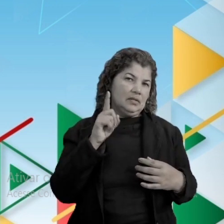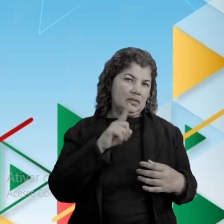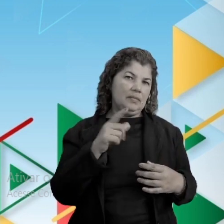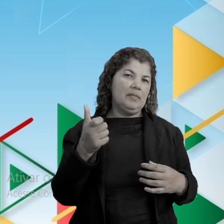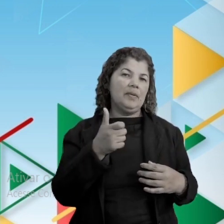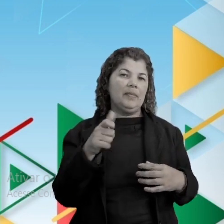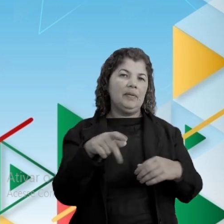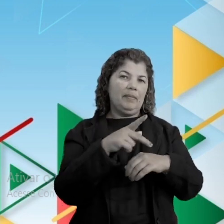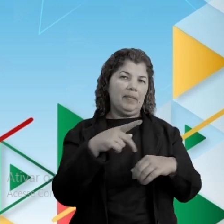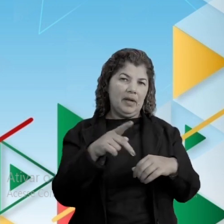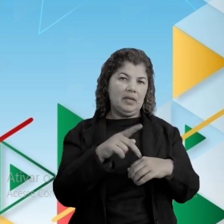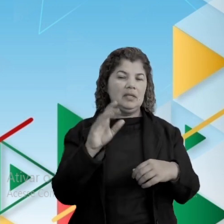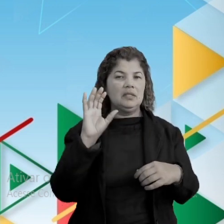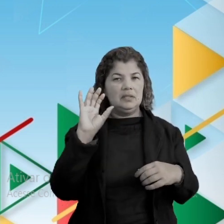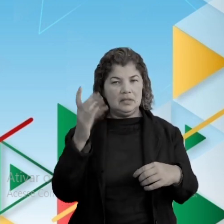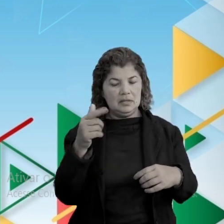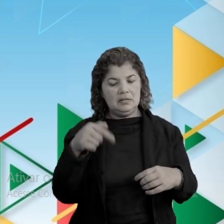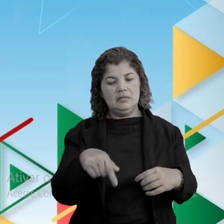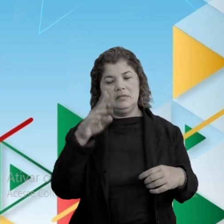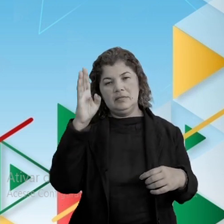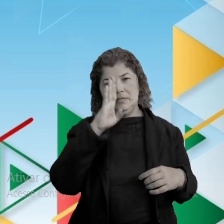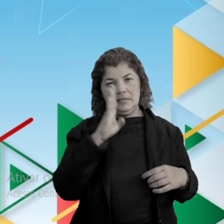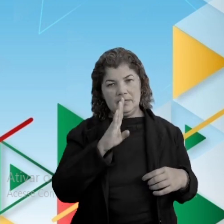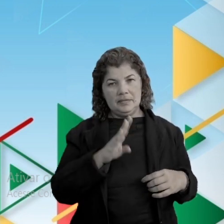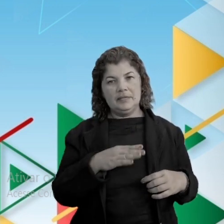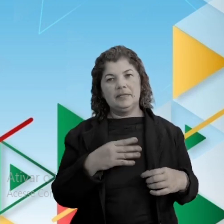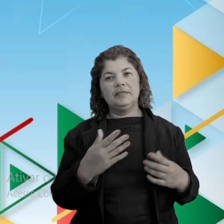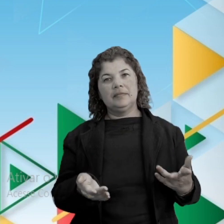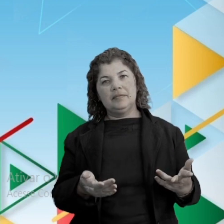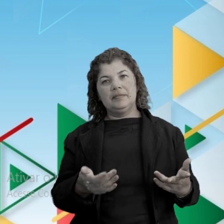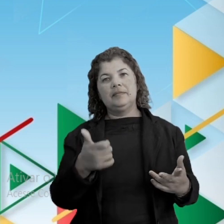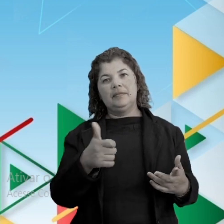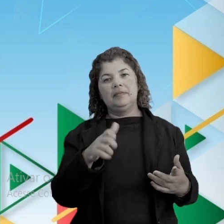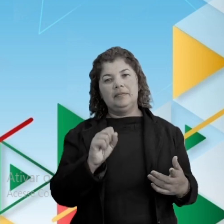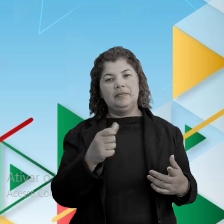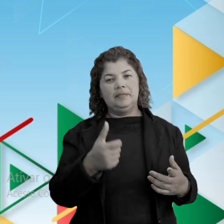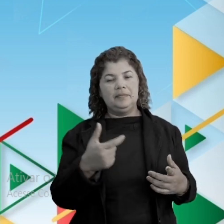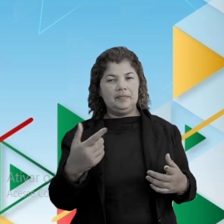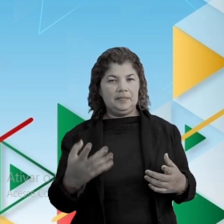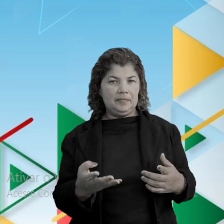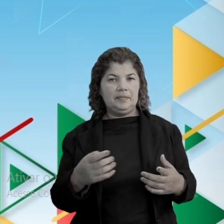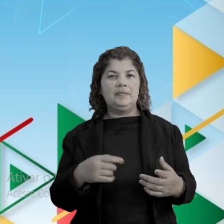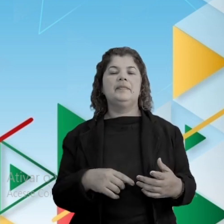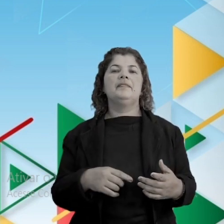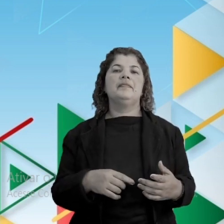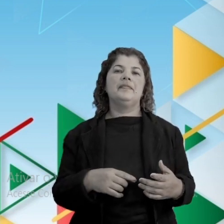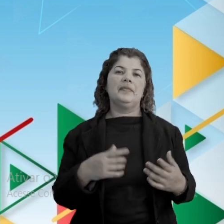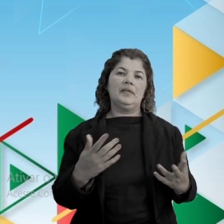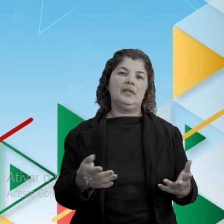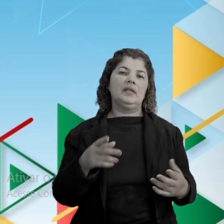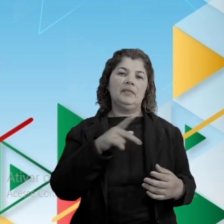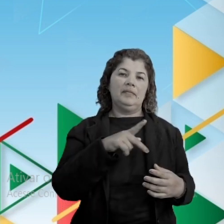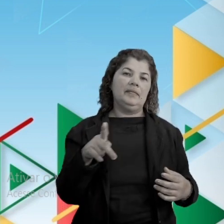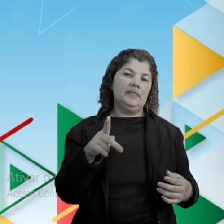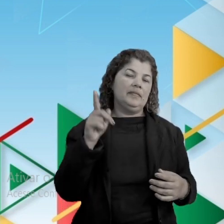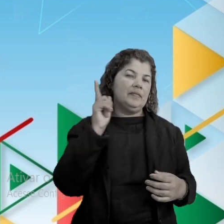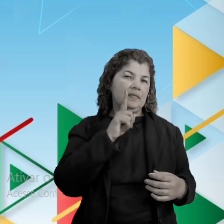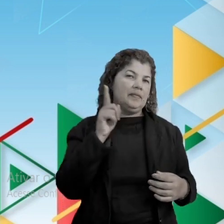primeiro país a reconhecer a independência do Brasil, 1824, para isso, então, o dos Estados Unidos,